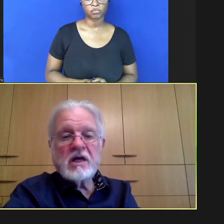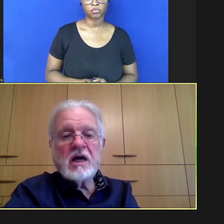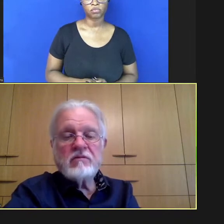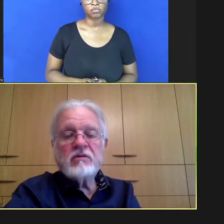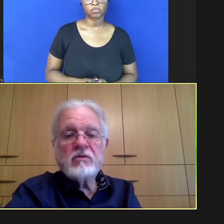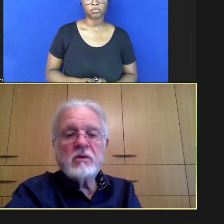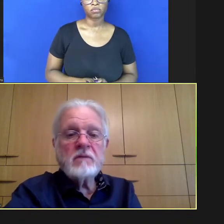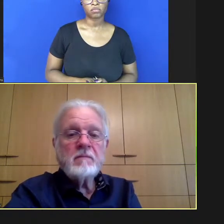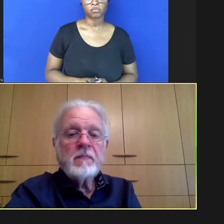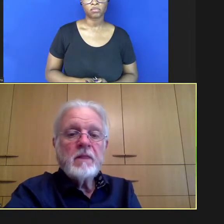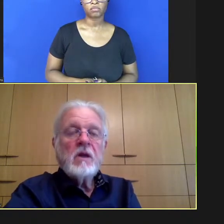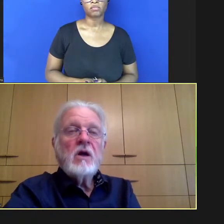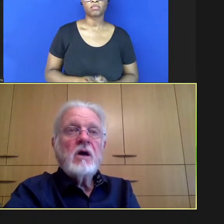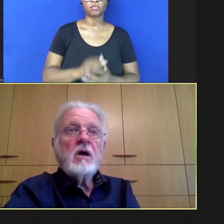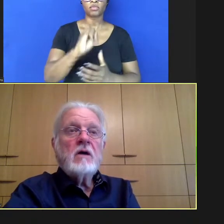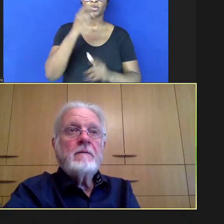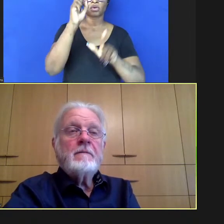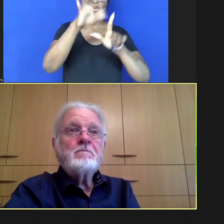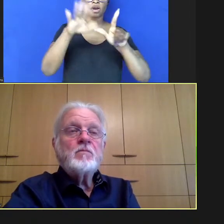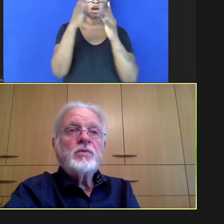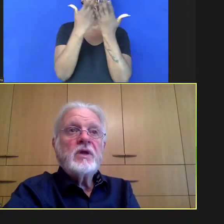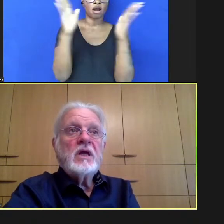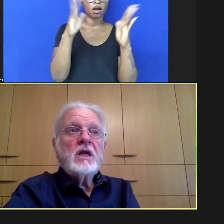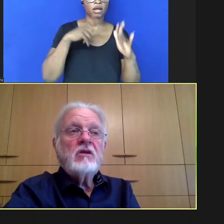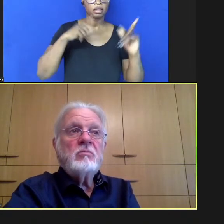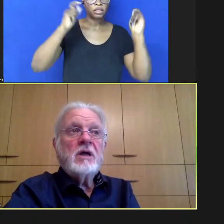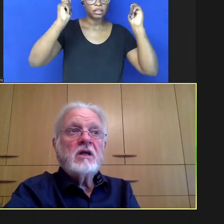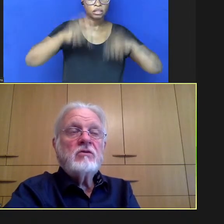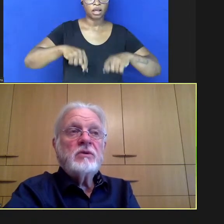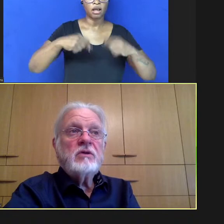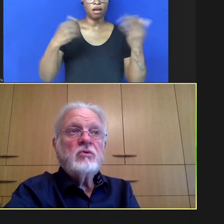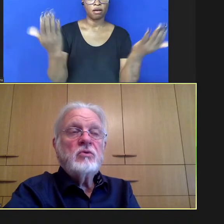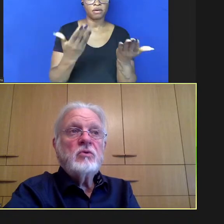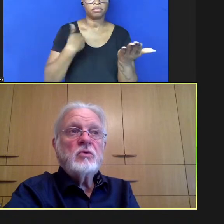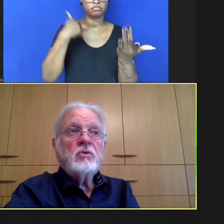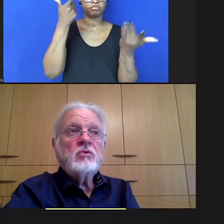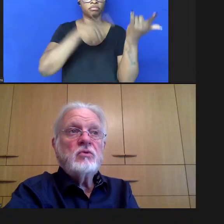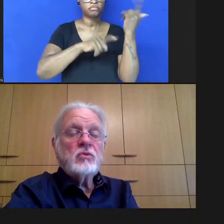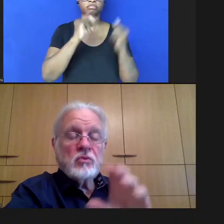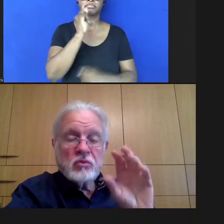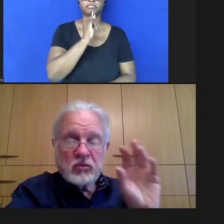ou as plataformas abertas como Meta Archive e Bio Archive por exemplo